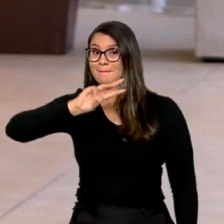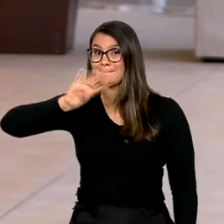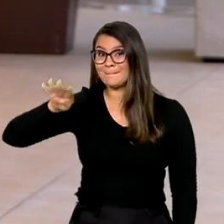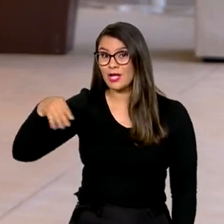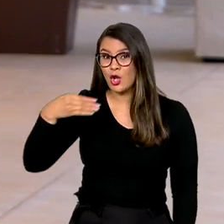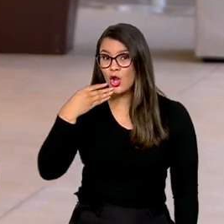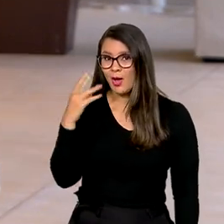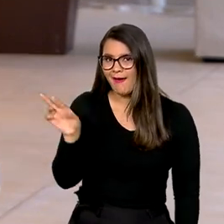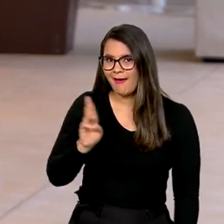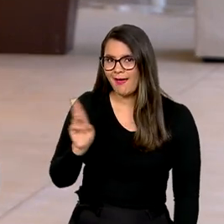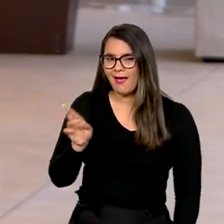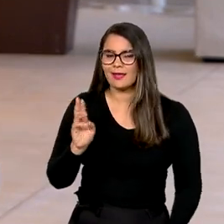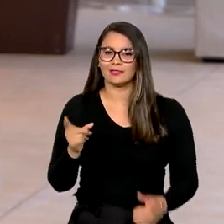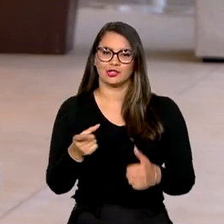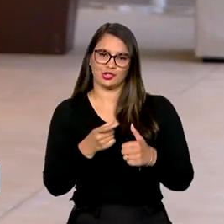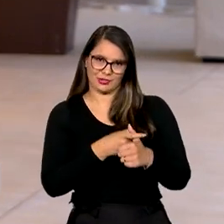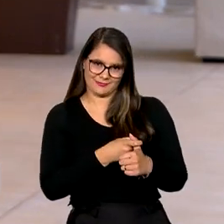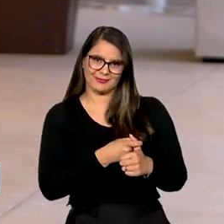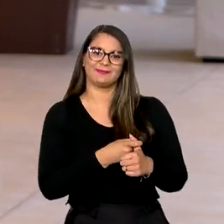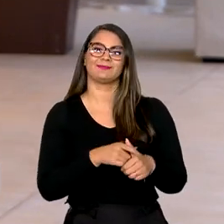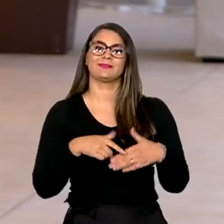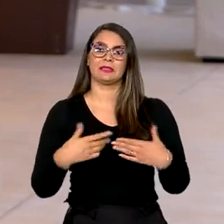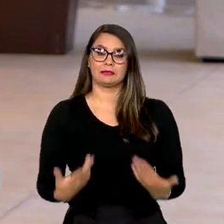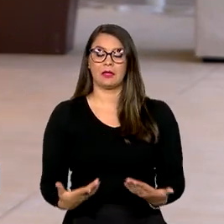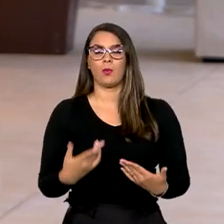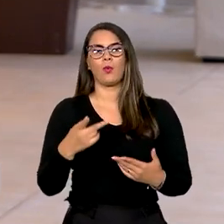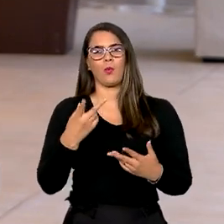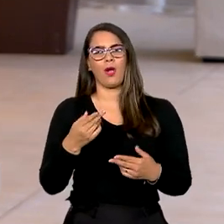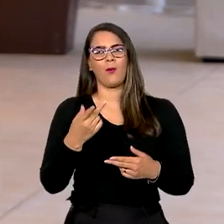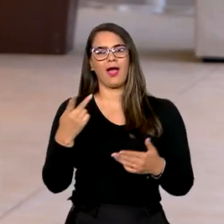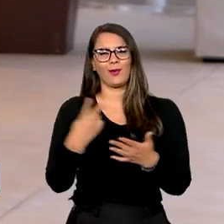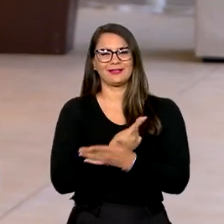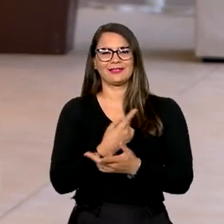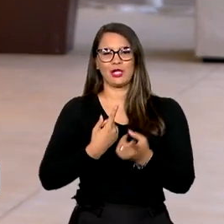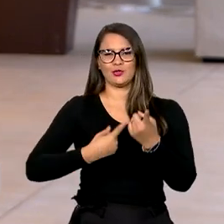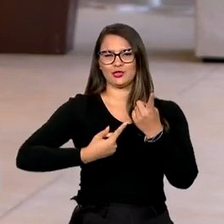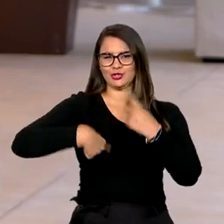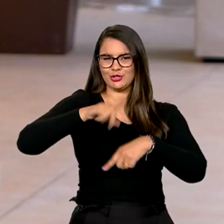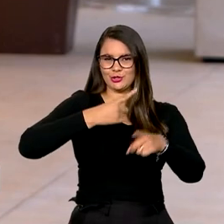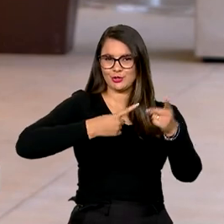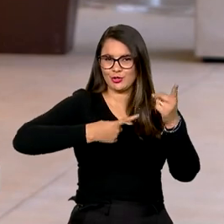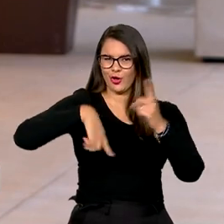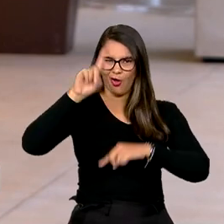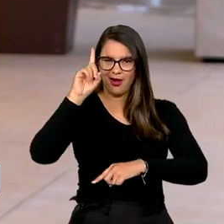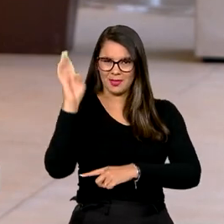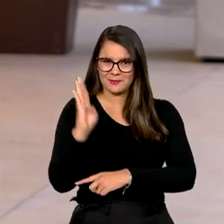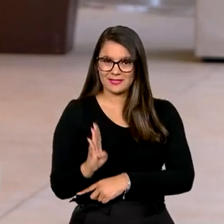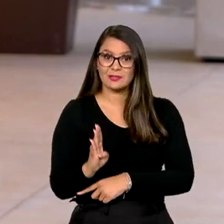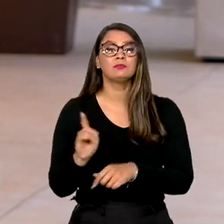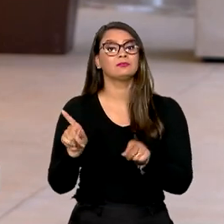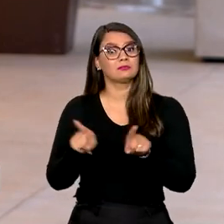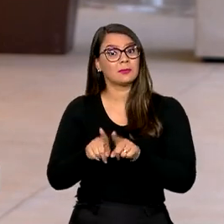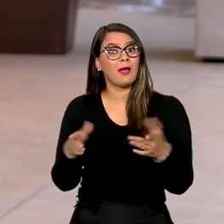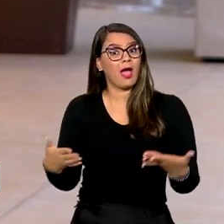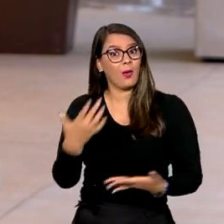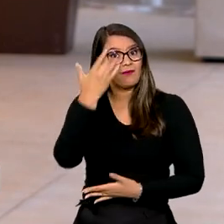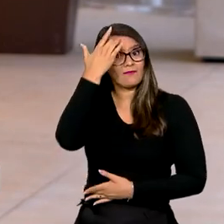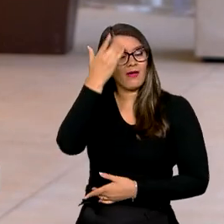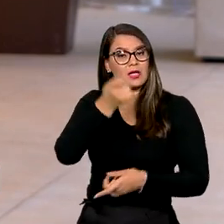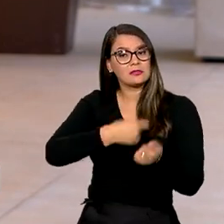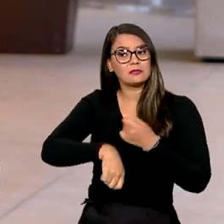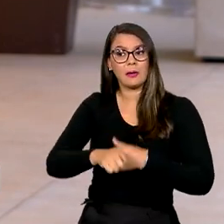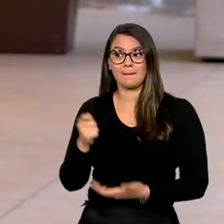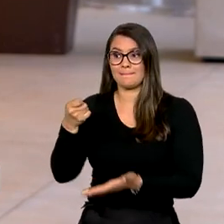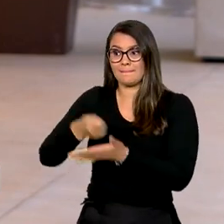em saldo devedor. Assim como foi feito com o programa Desenrola Brasil, o governo federal também vai facilitar a renegociação de